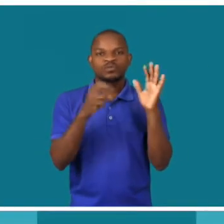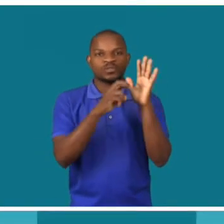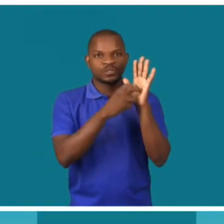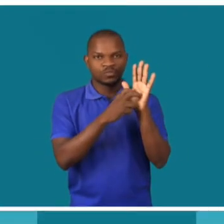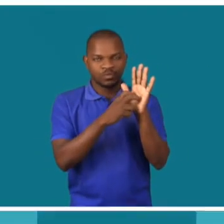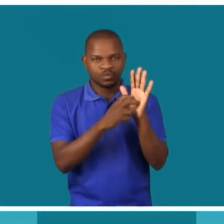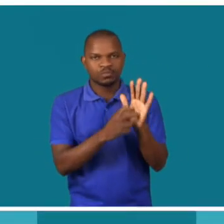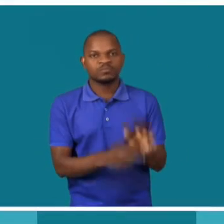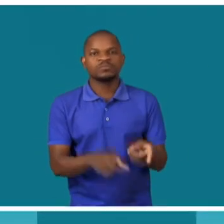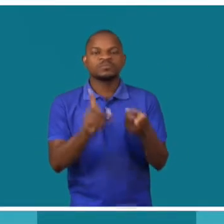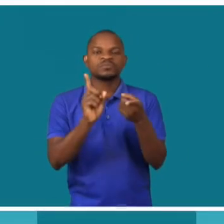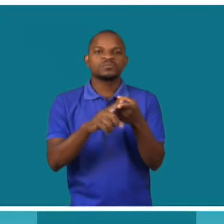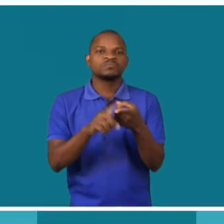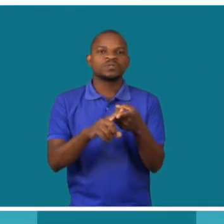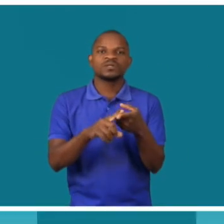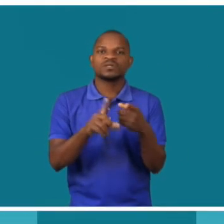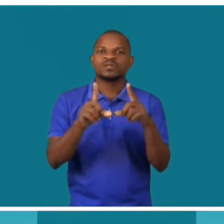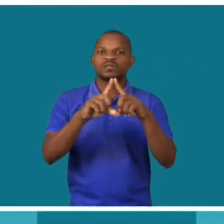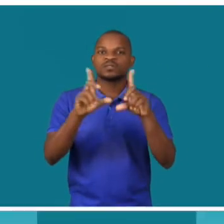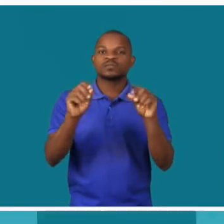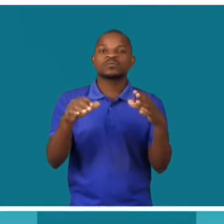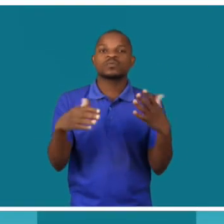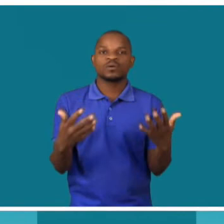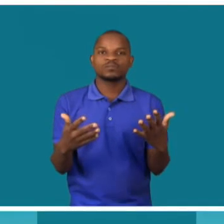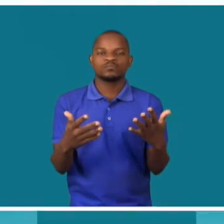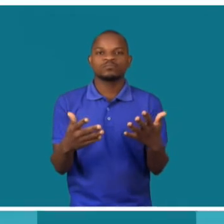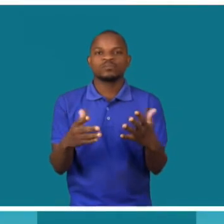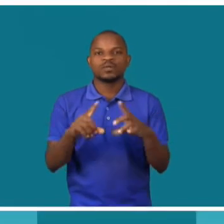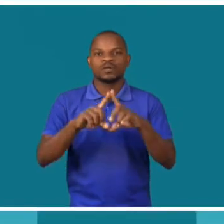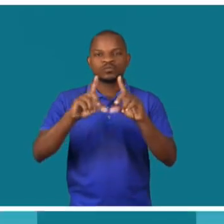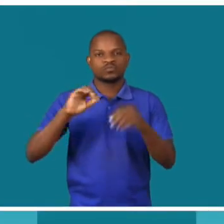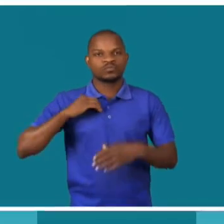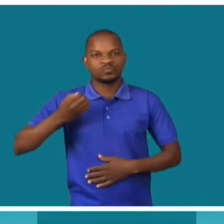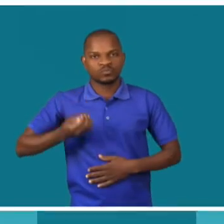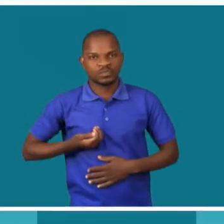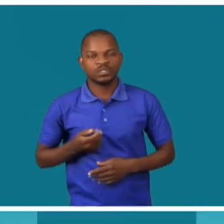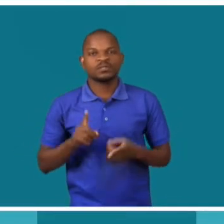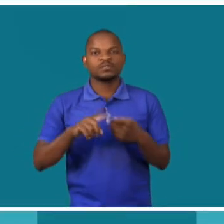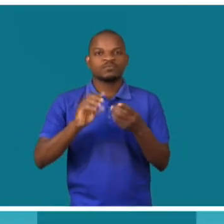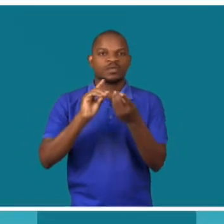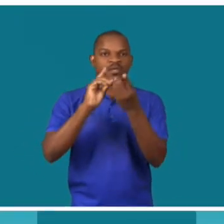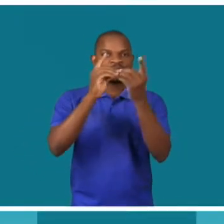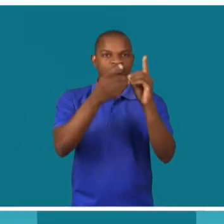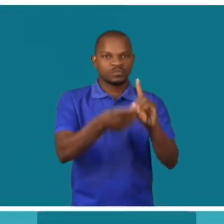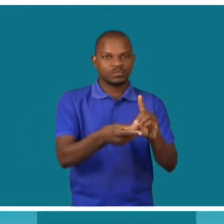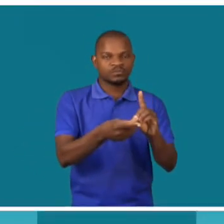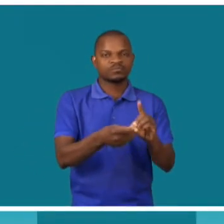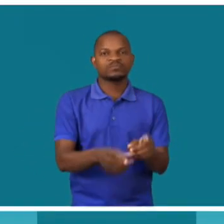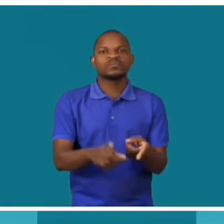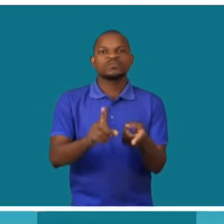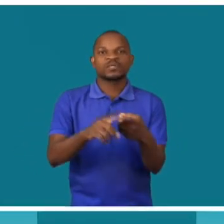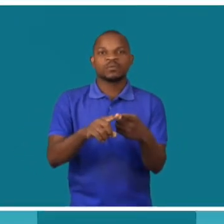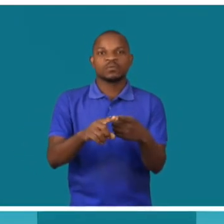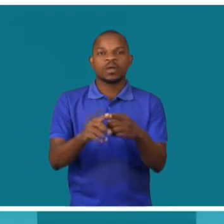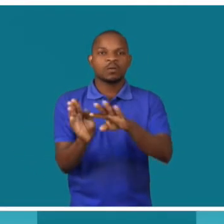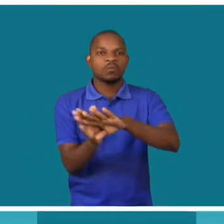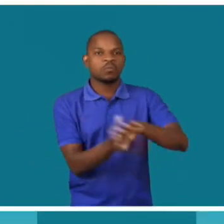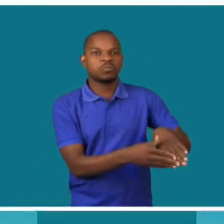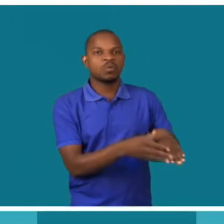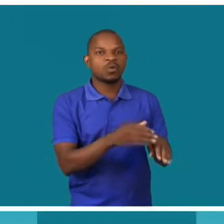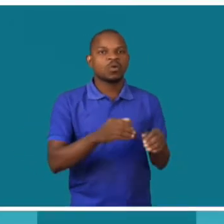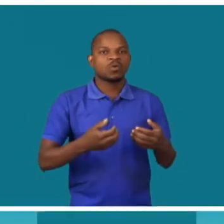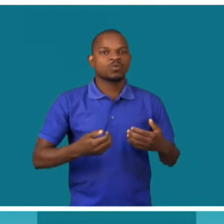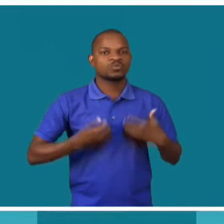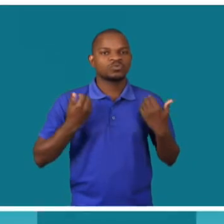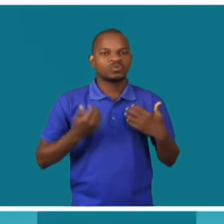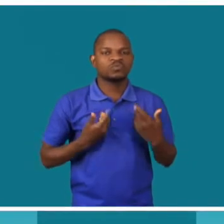sexual e reprodutiva, muito mais para a mulher e a rapariga em especial. Mas também